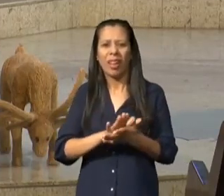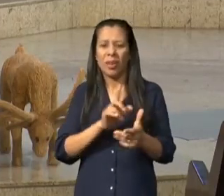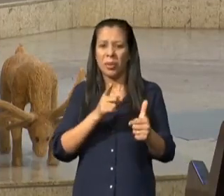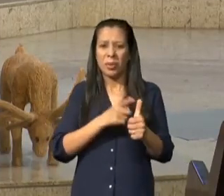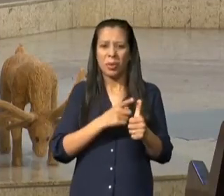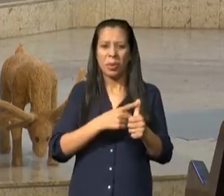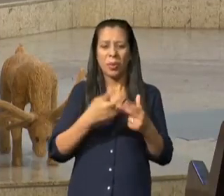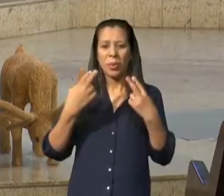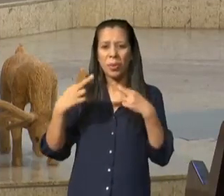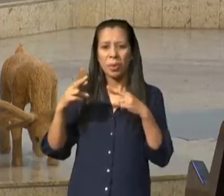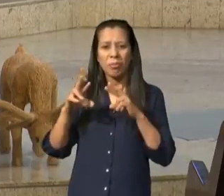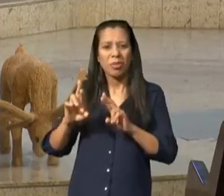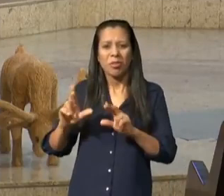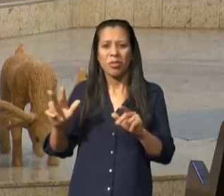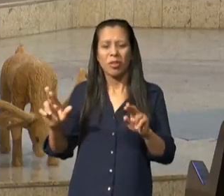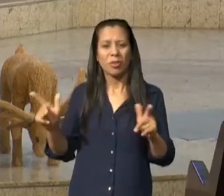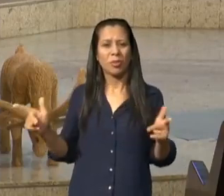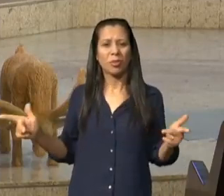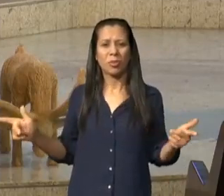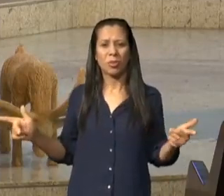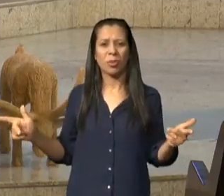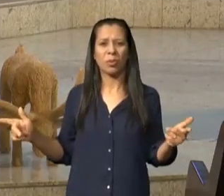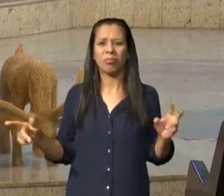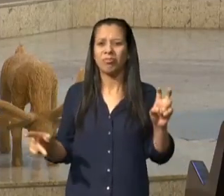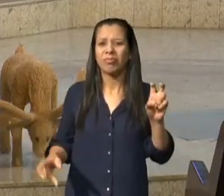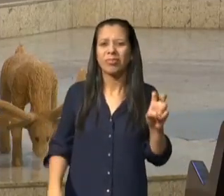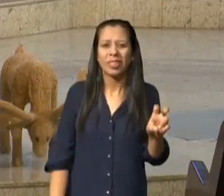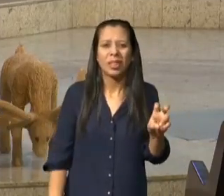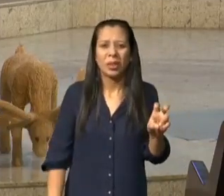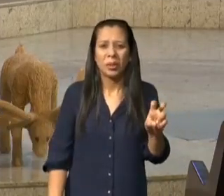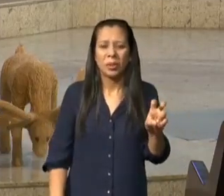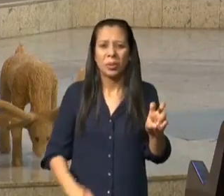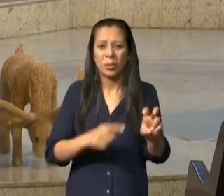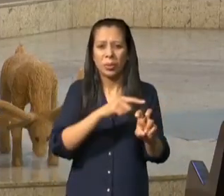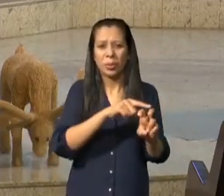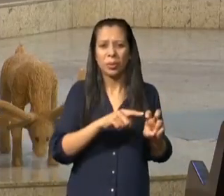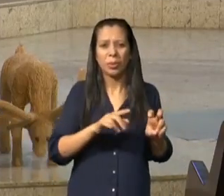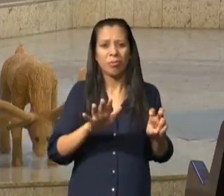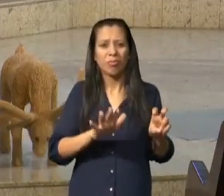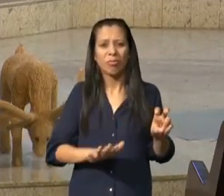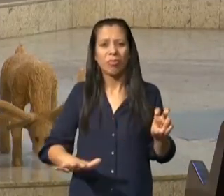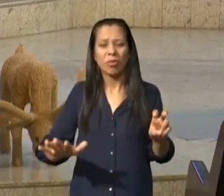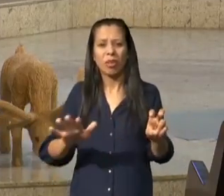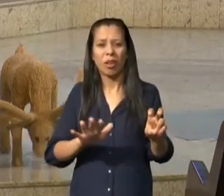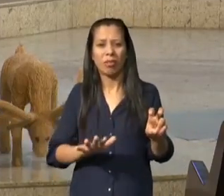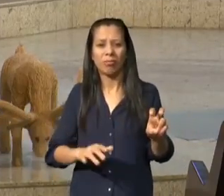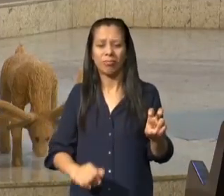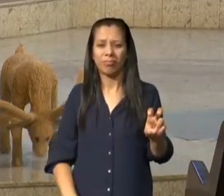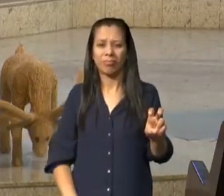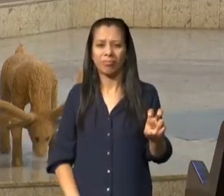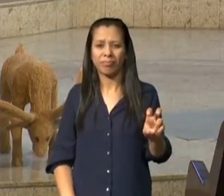e agora coloco de uma forma coletiva para você pode ser